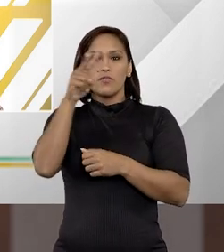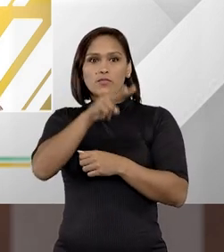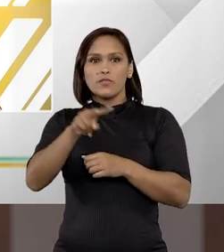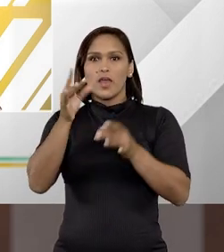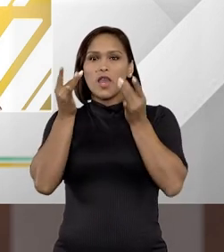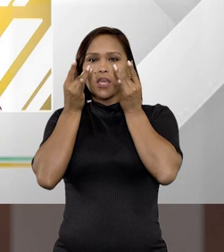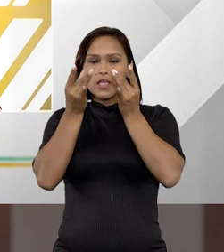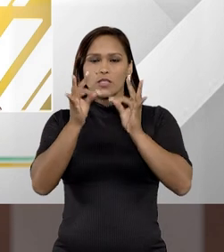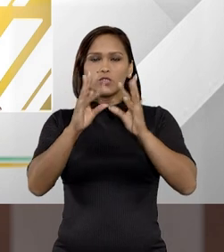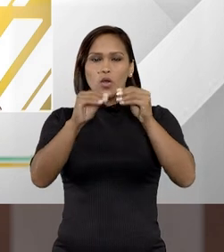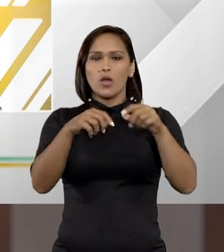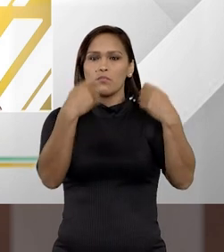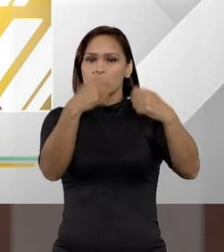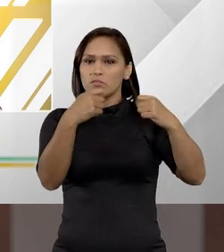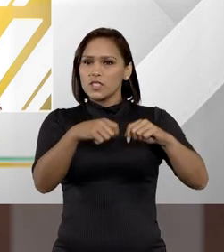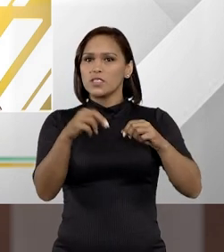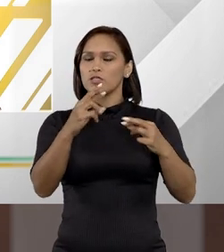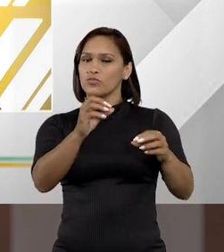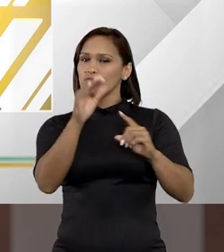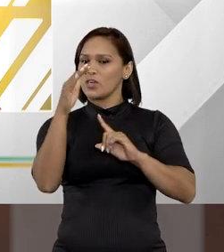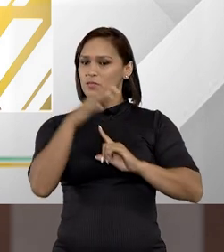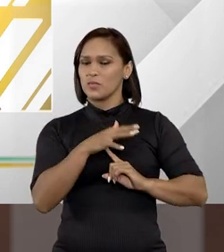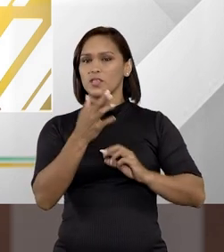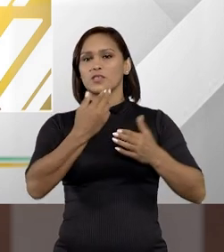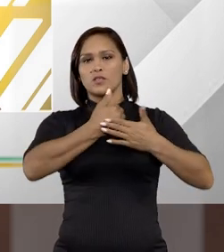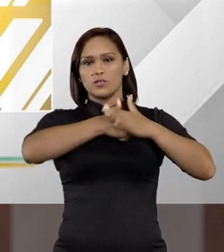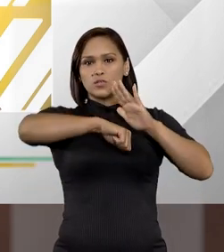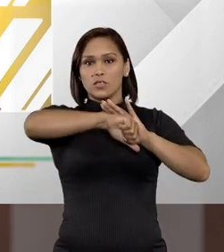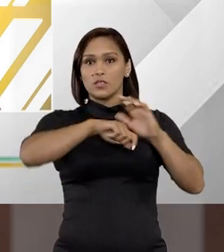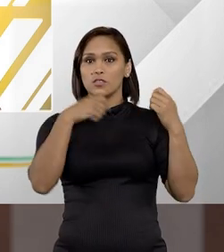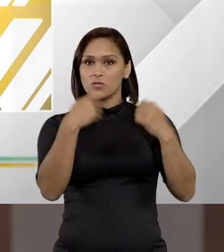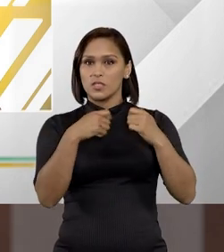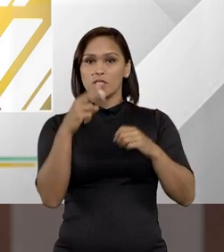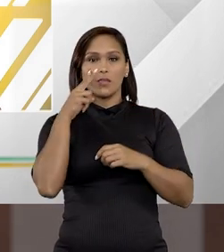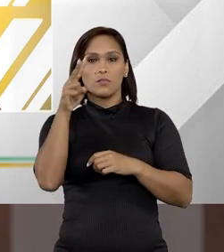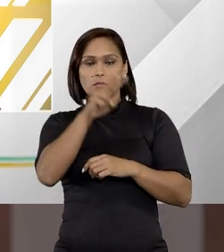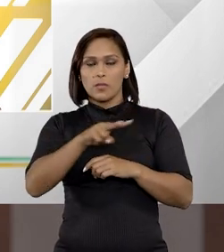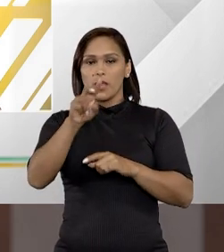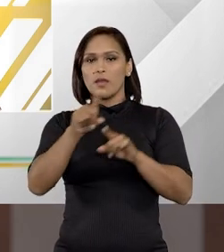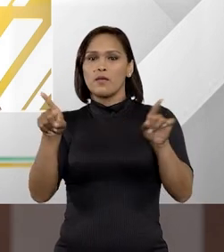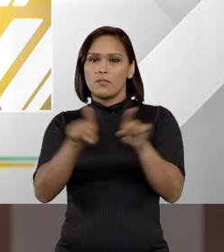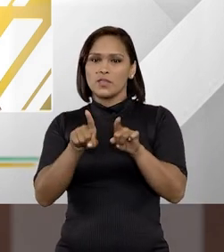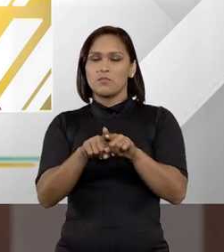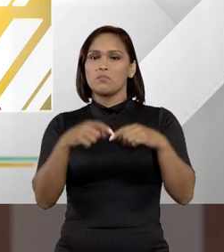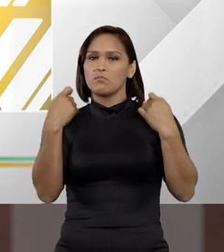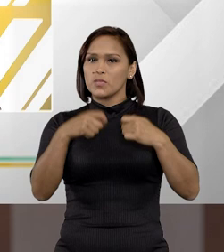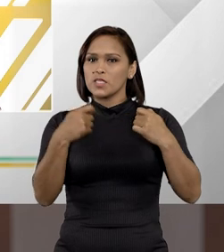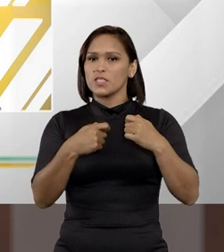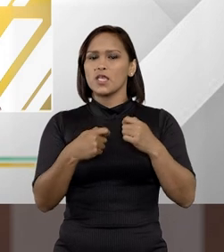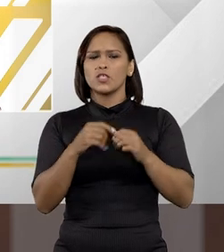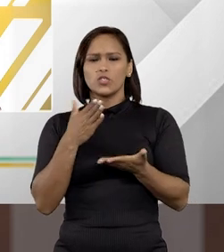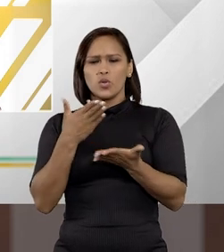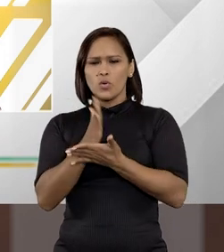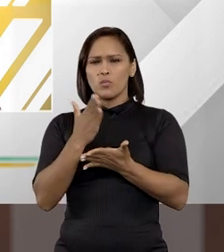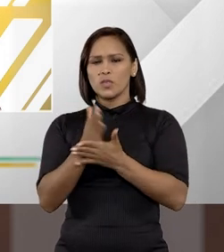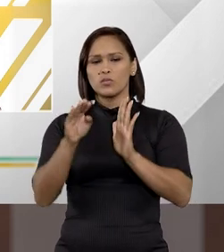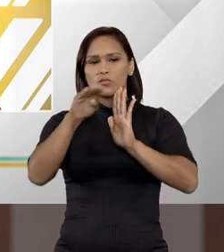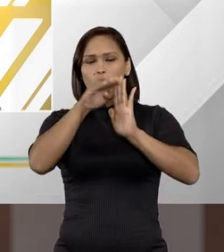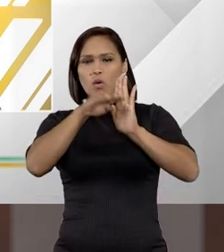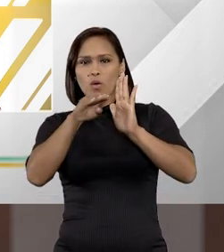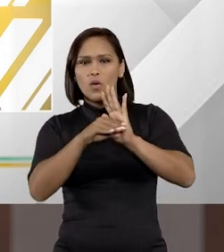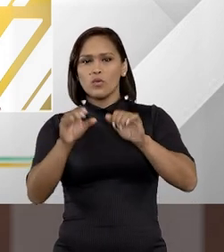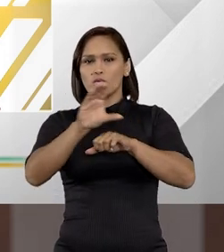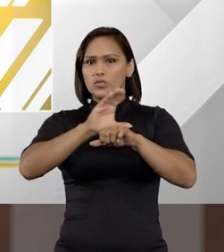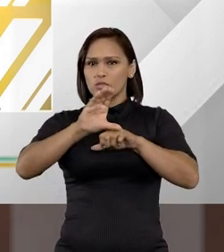atenta, tanto à necessidade de repressão dos crimes, claro, isso, a gente precisa estar atento, mas também à necessidade de se cumprir mesmo as